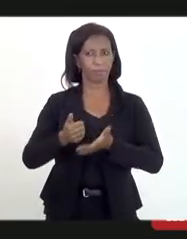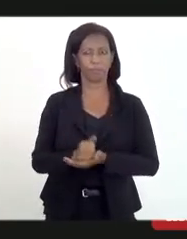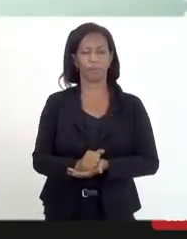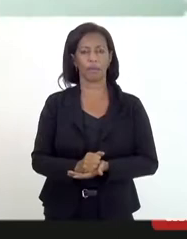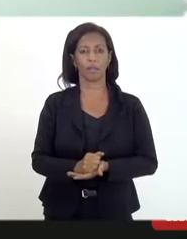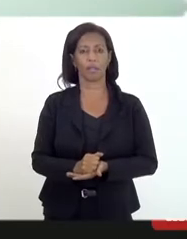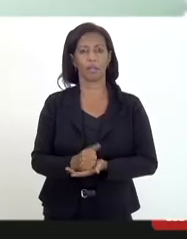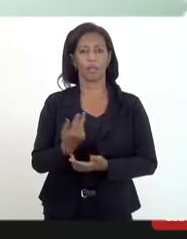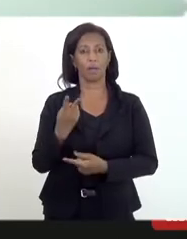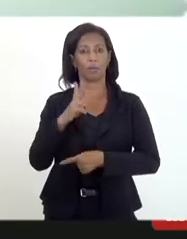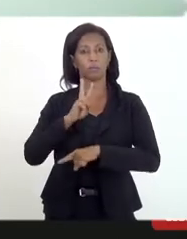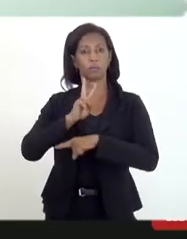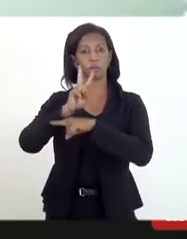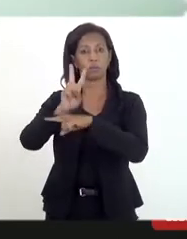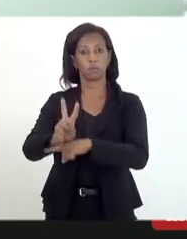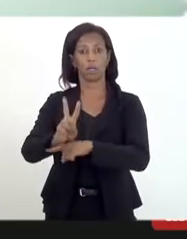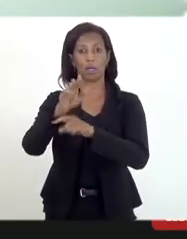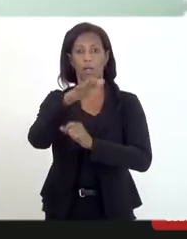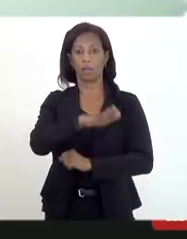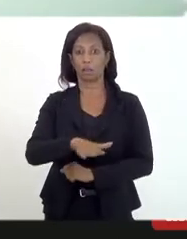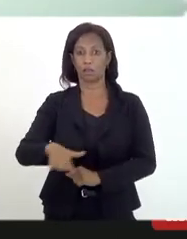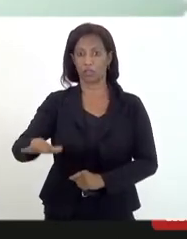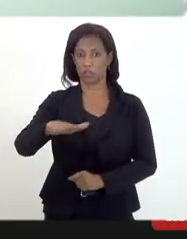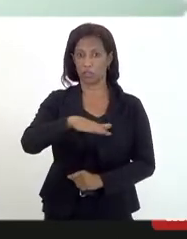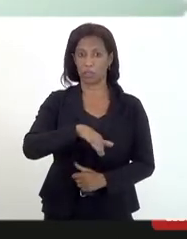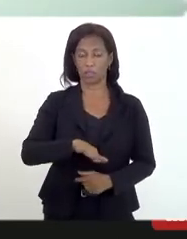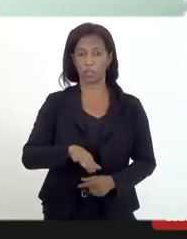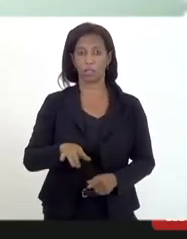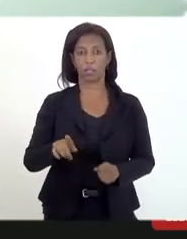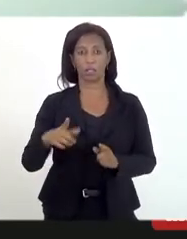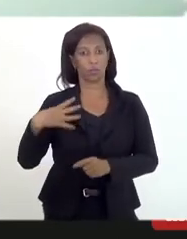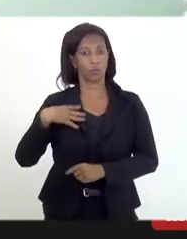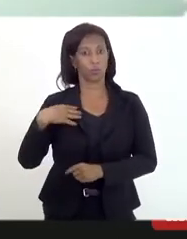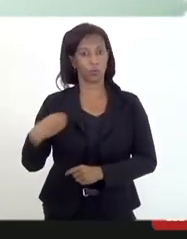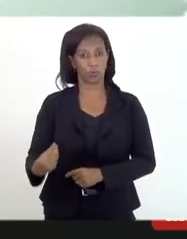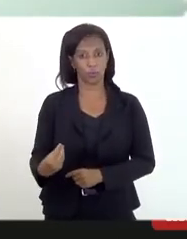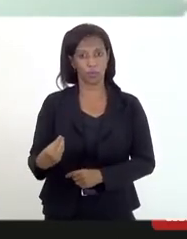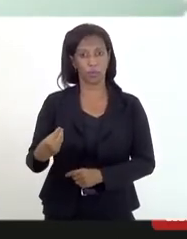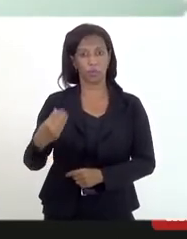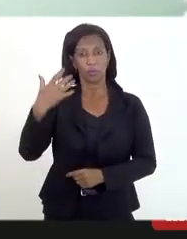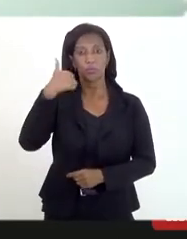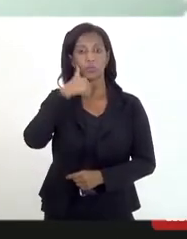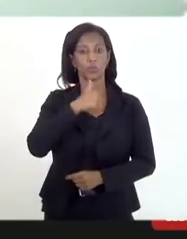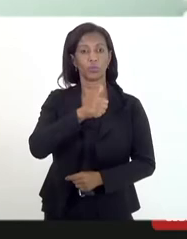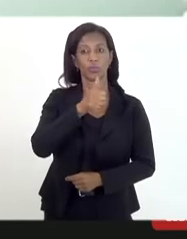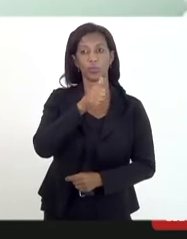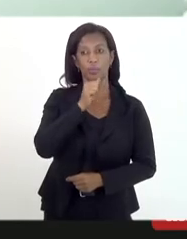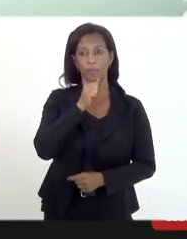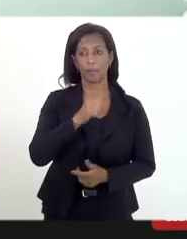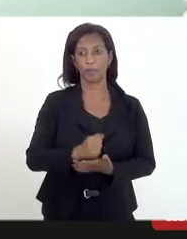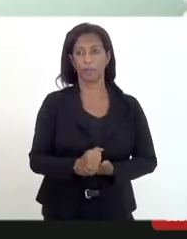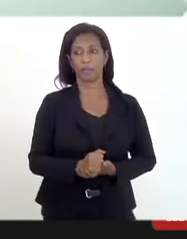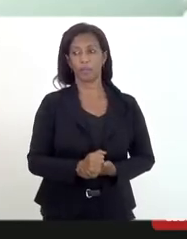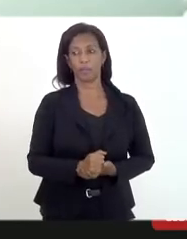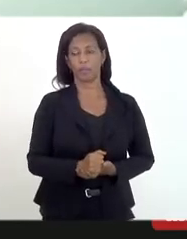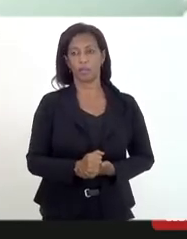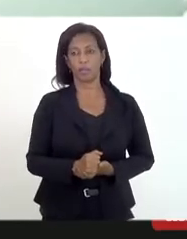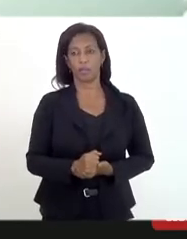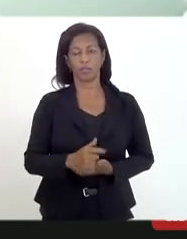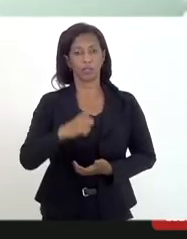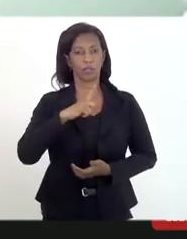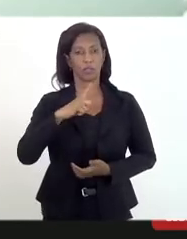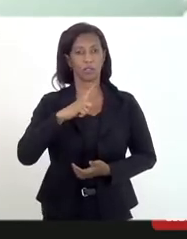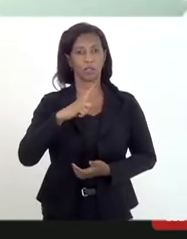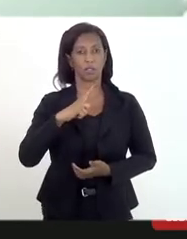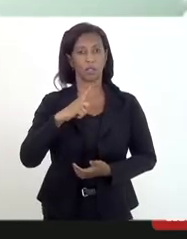à guarda das crianças e dos filhos de mães que professam